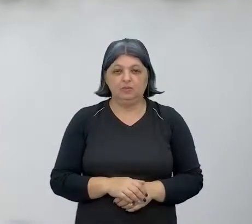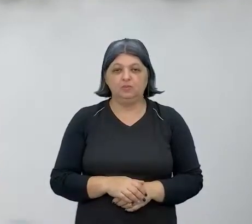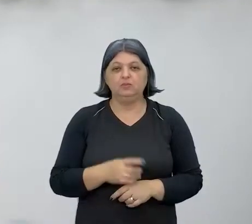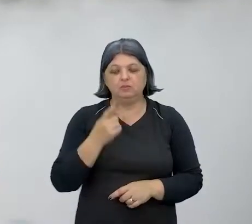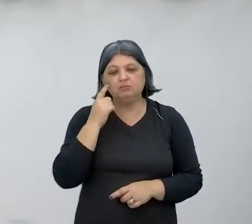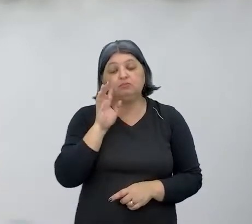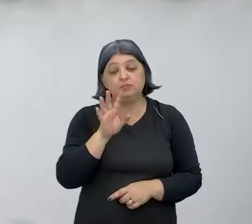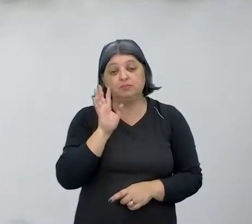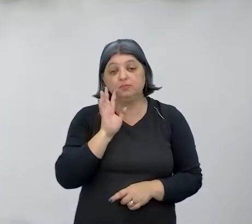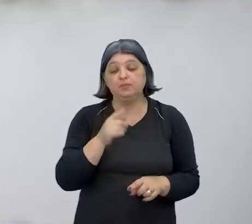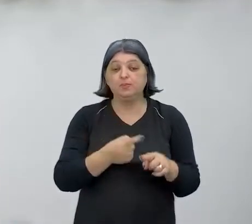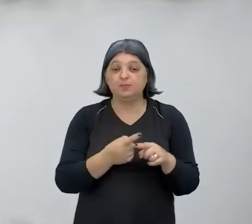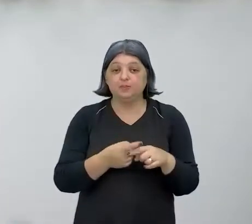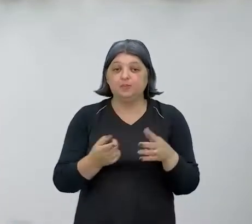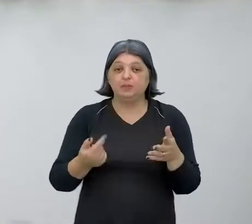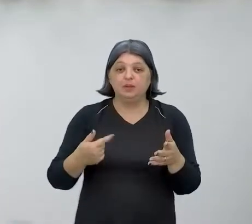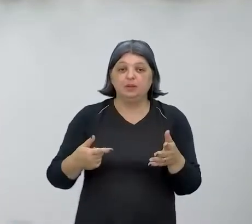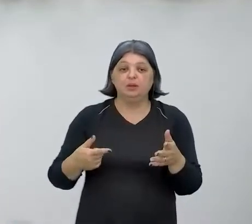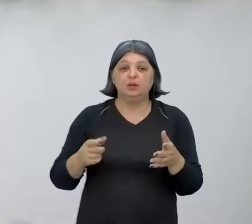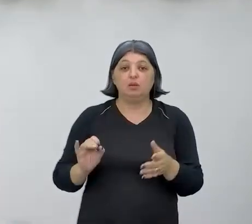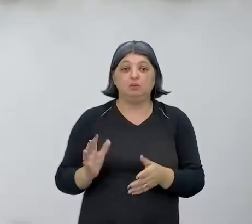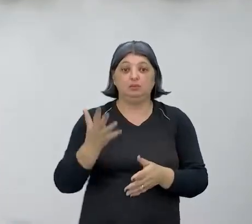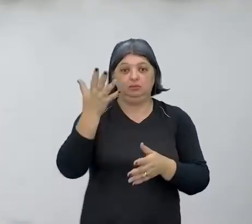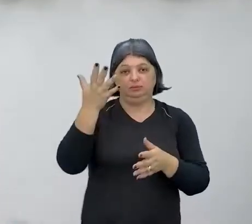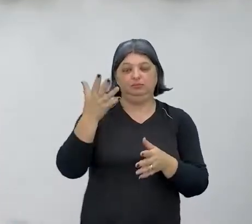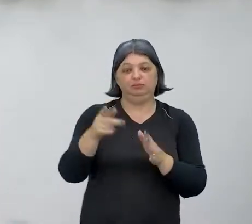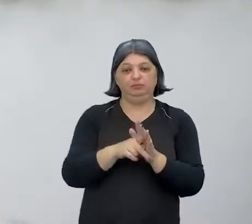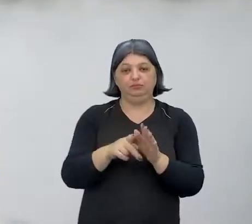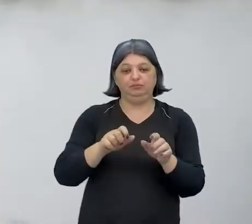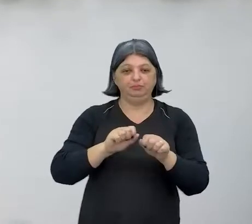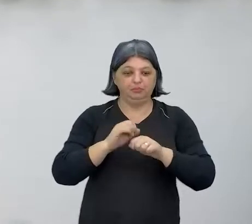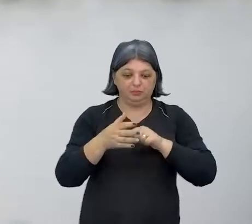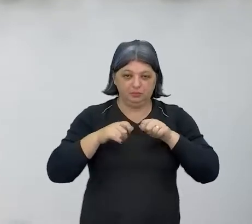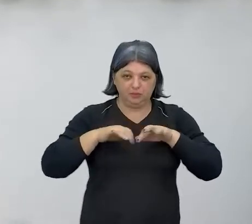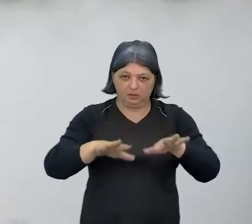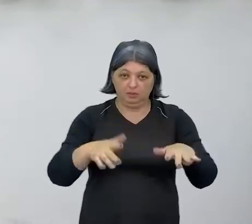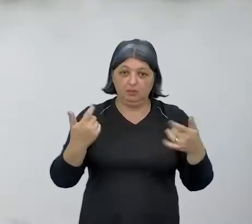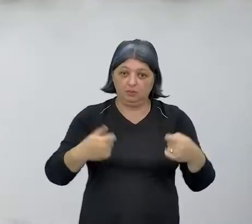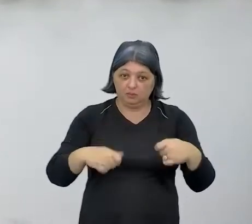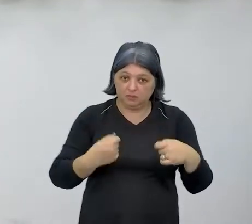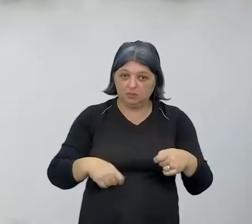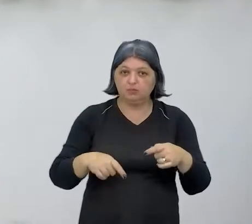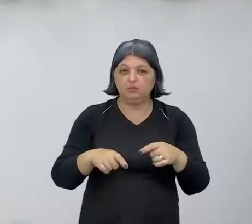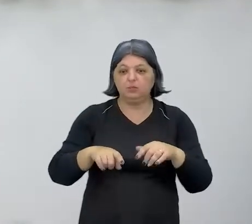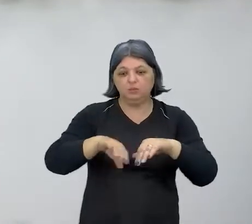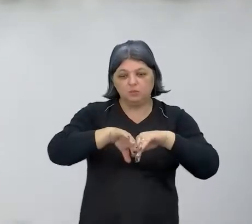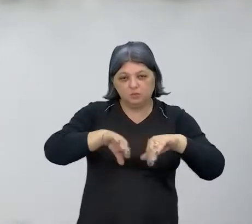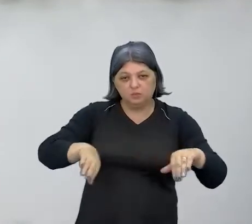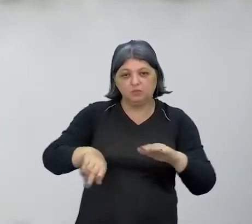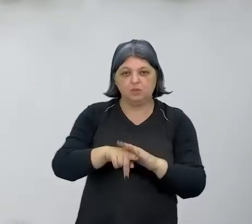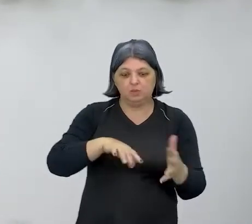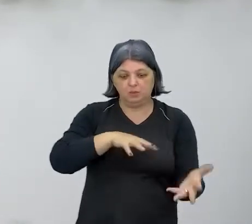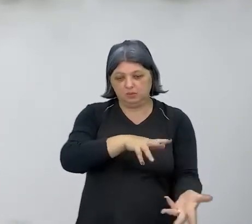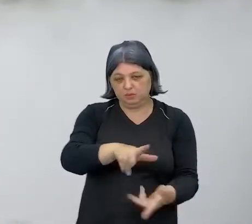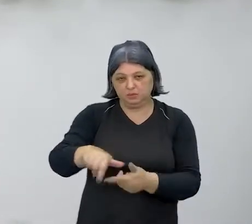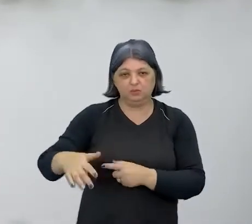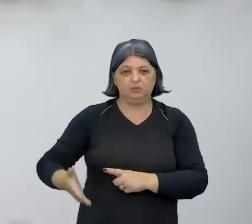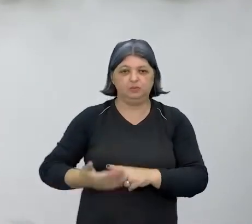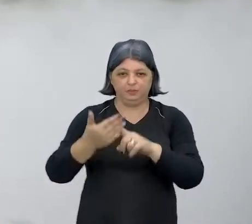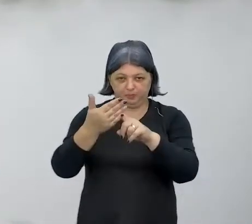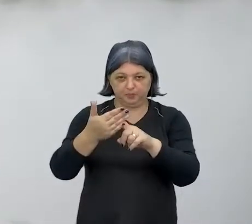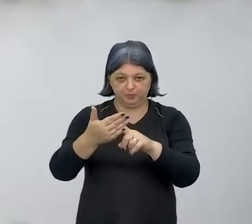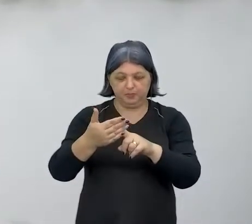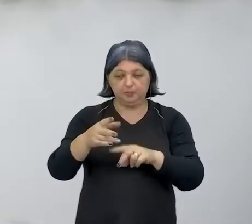bacana, porque quando veio a pandemia e essa necessidade de estarmos num mundo mais tecnológico por conta da pandemia,